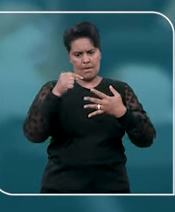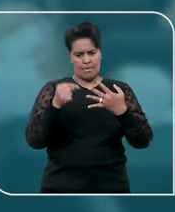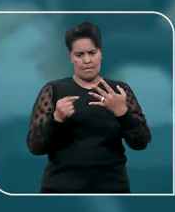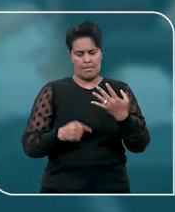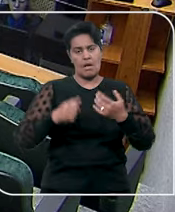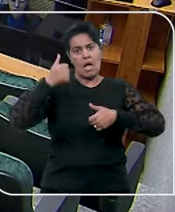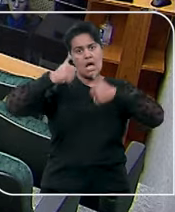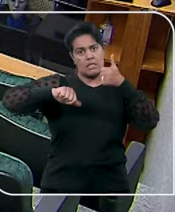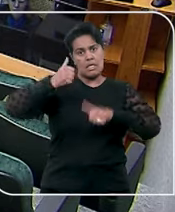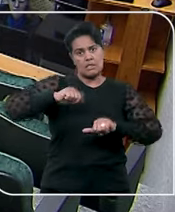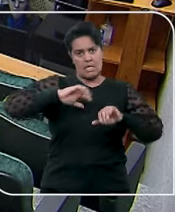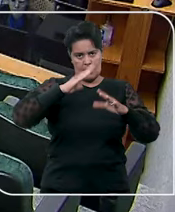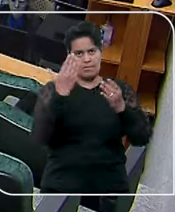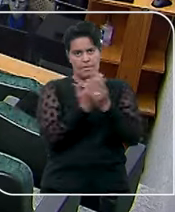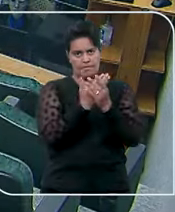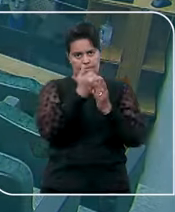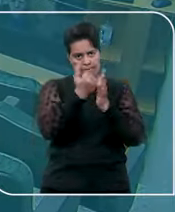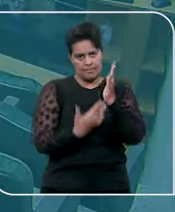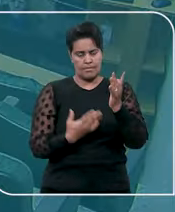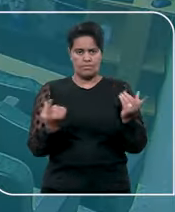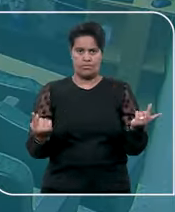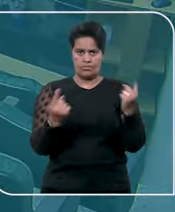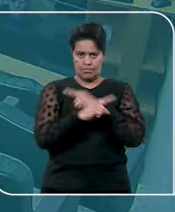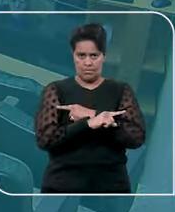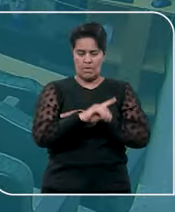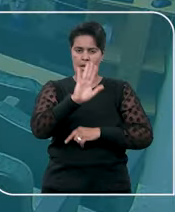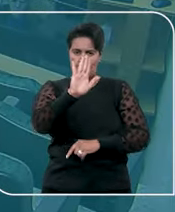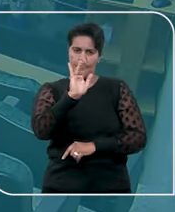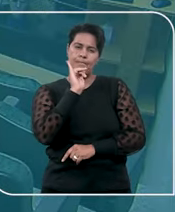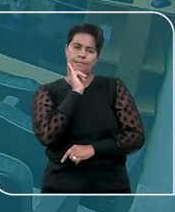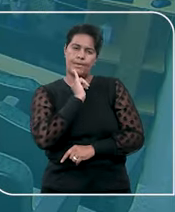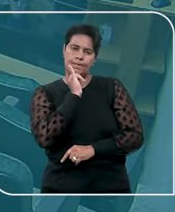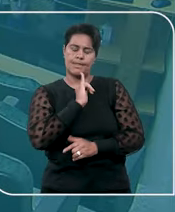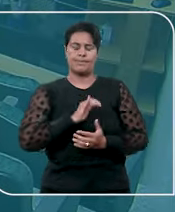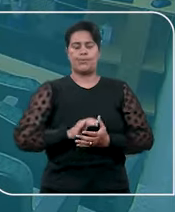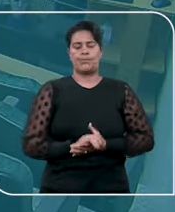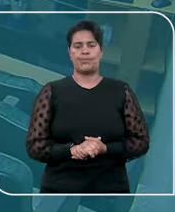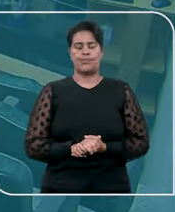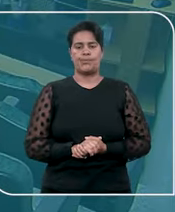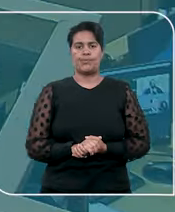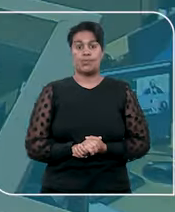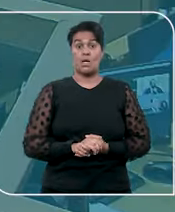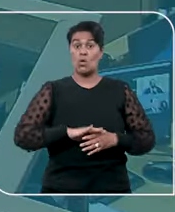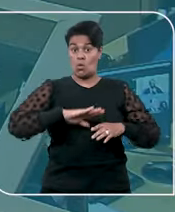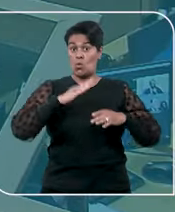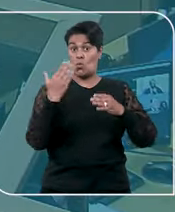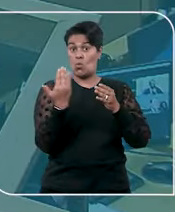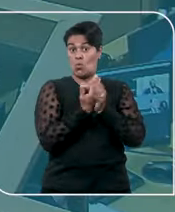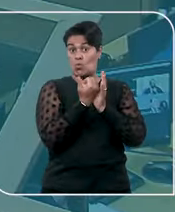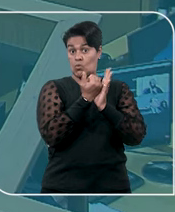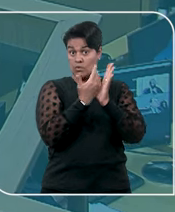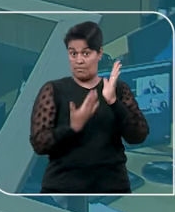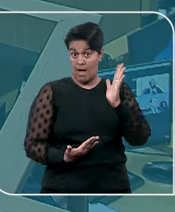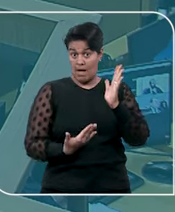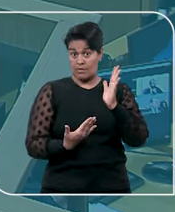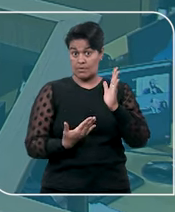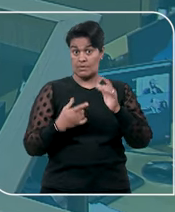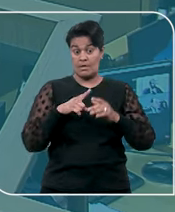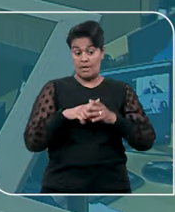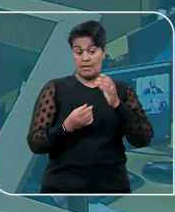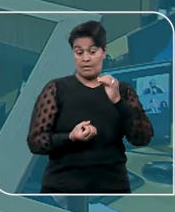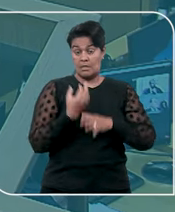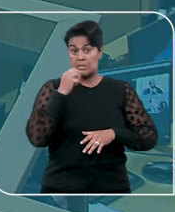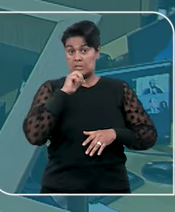divergência. Veja alguns deles. É possível a interposição de embargos quando a divergência for verificada